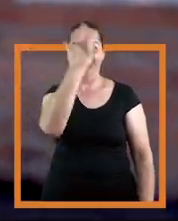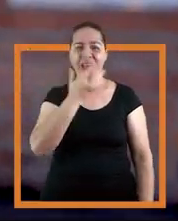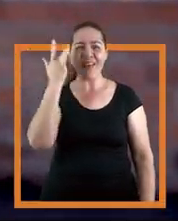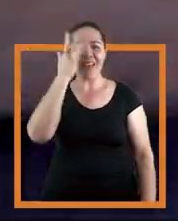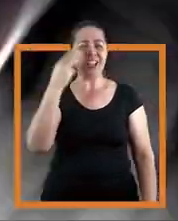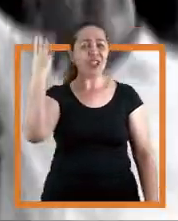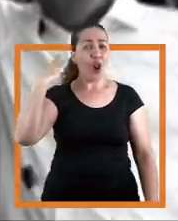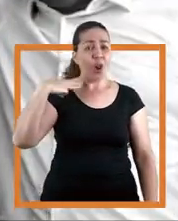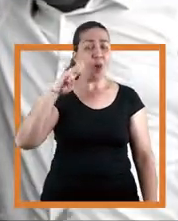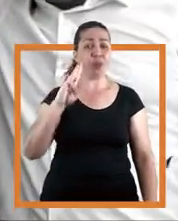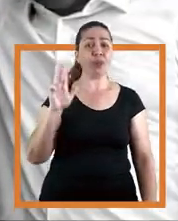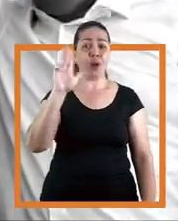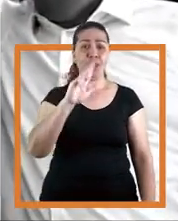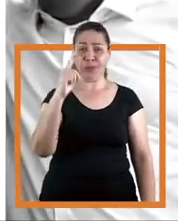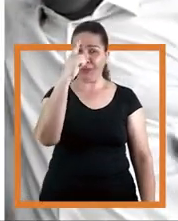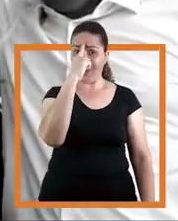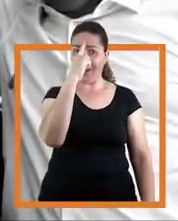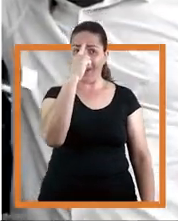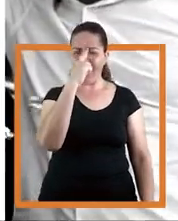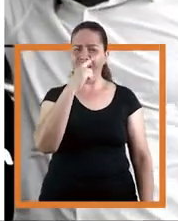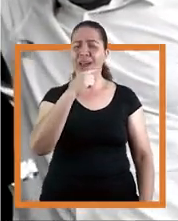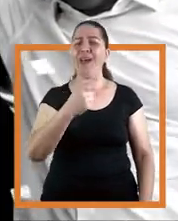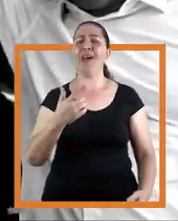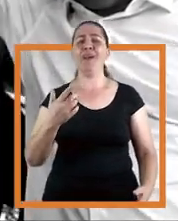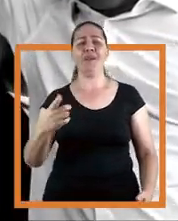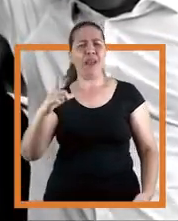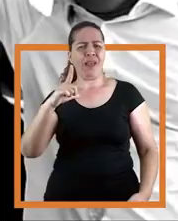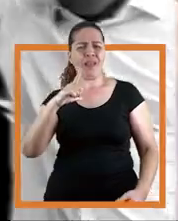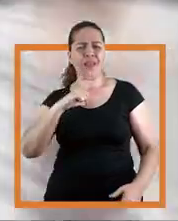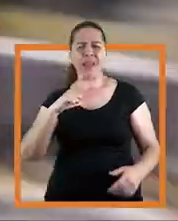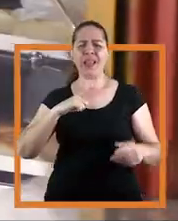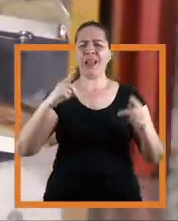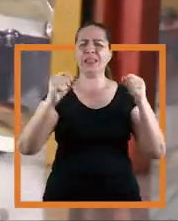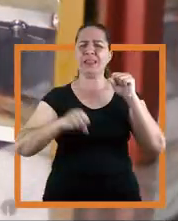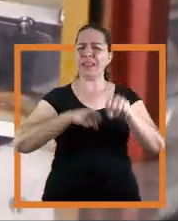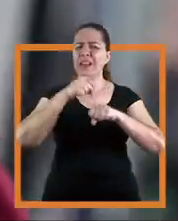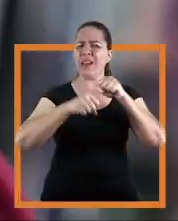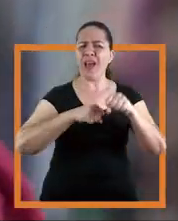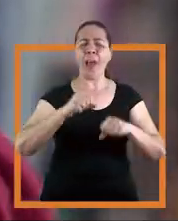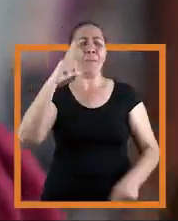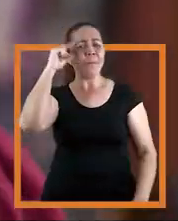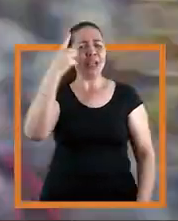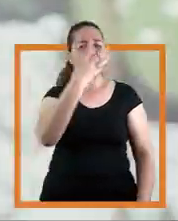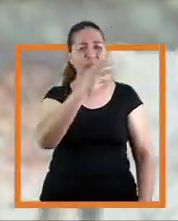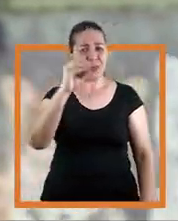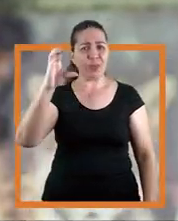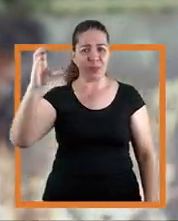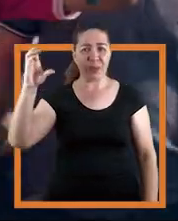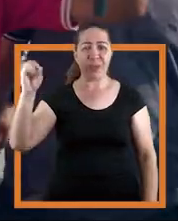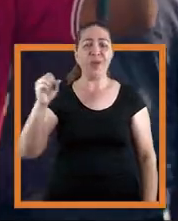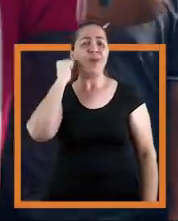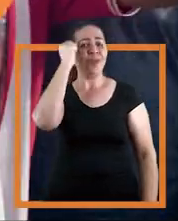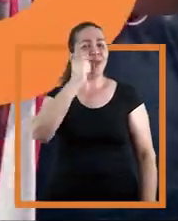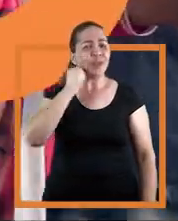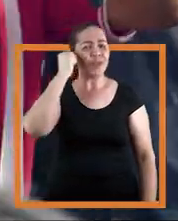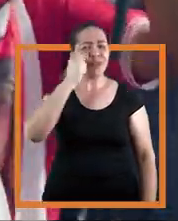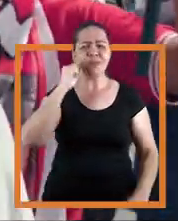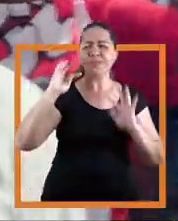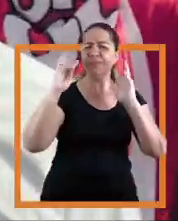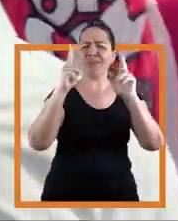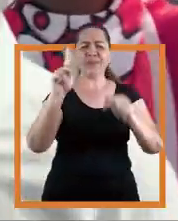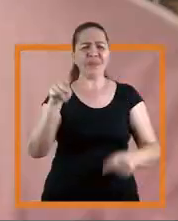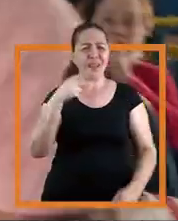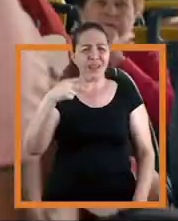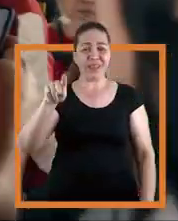400. Com Haddad, Lúcia, Lula e Geraldo, da balconista, da logista e da ciclista. Márcio França 400,